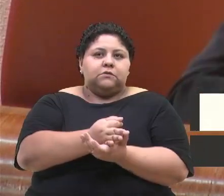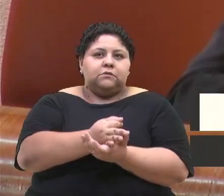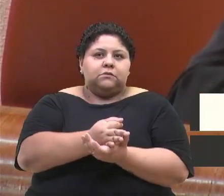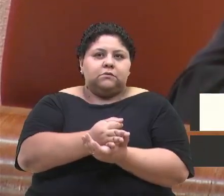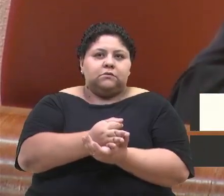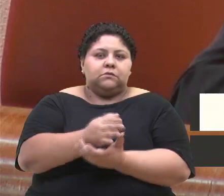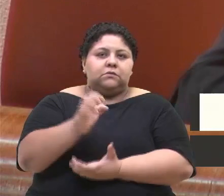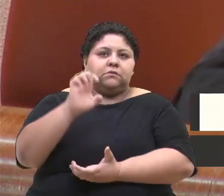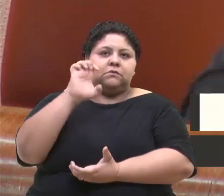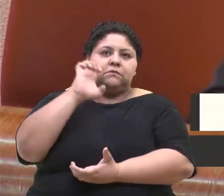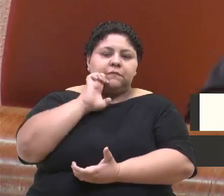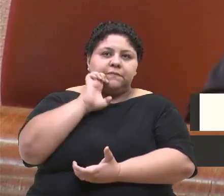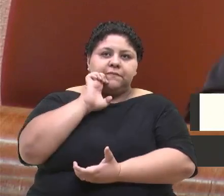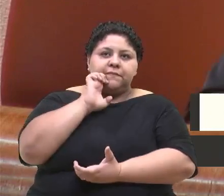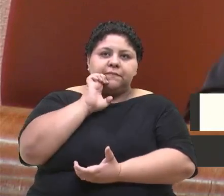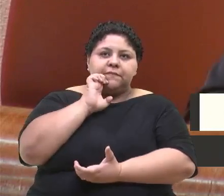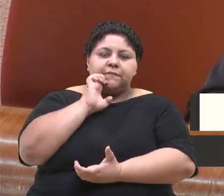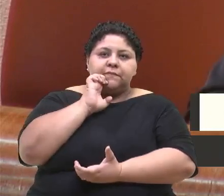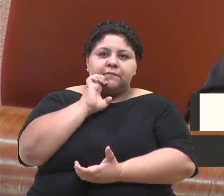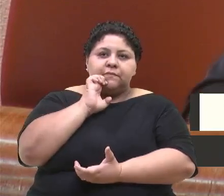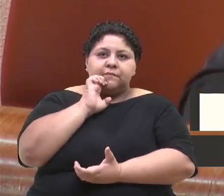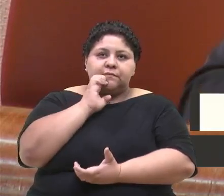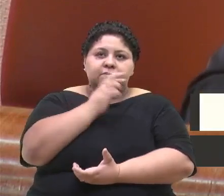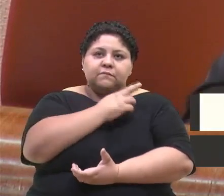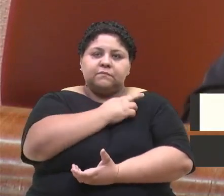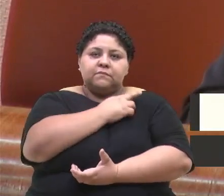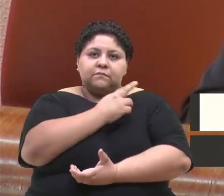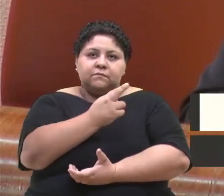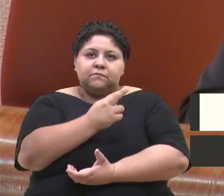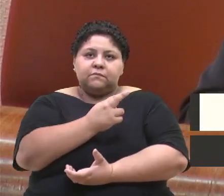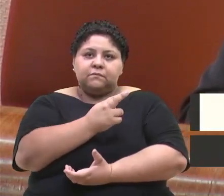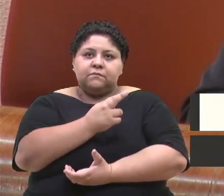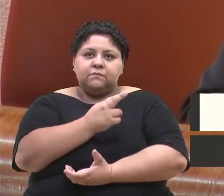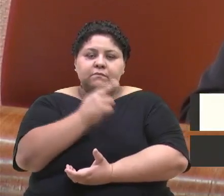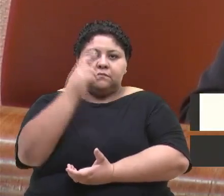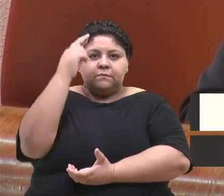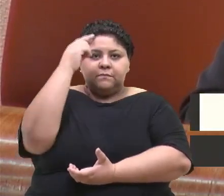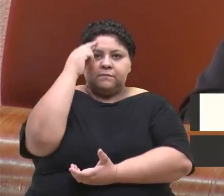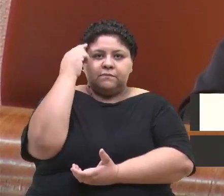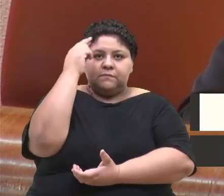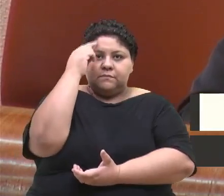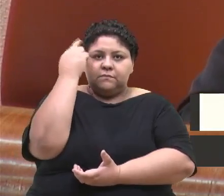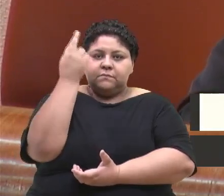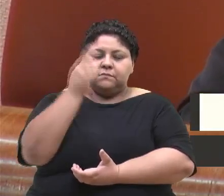Estela Malardim. E em representação, Rafael Bueno.